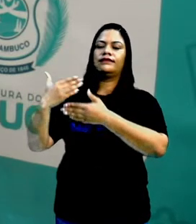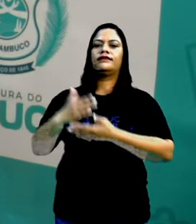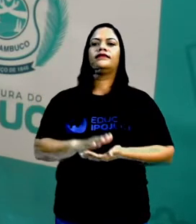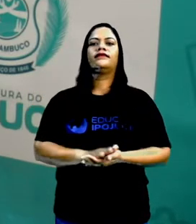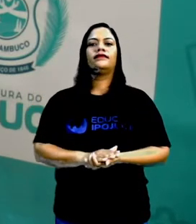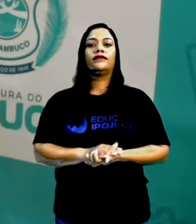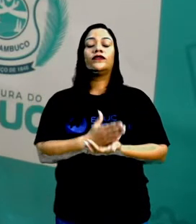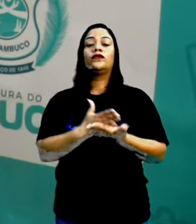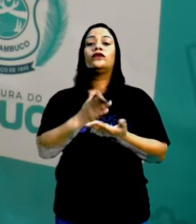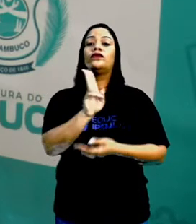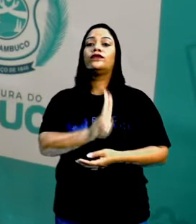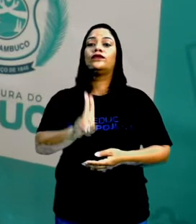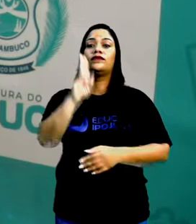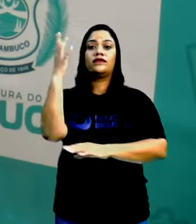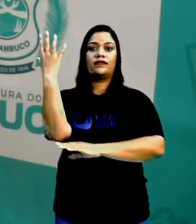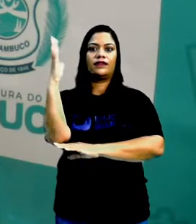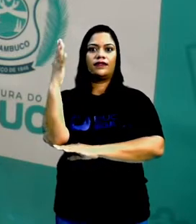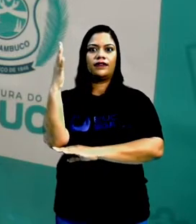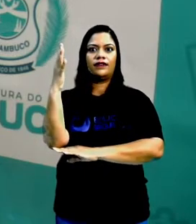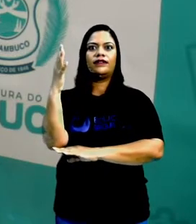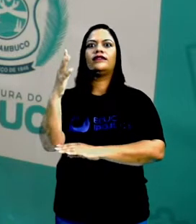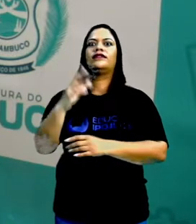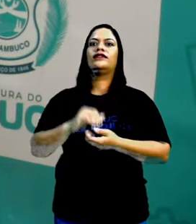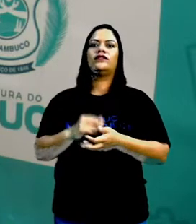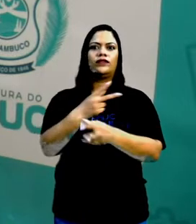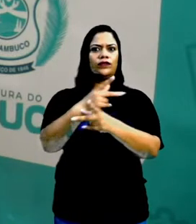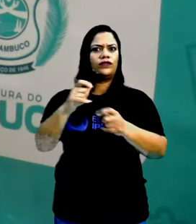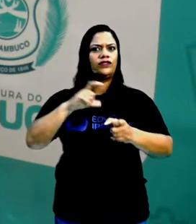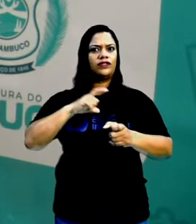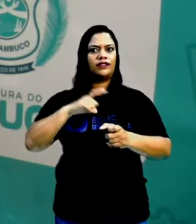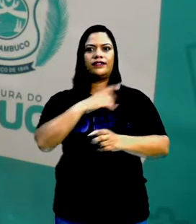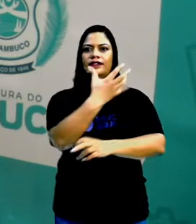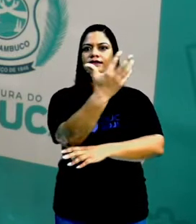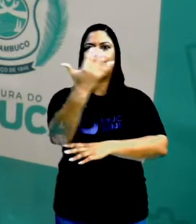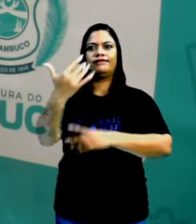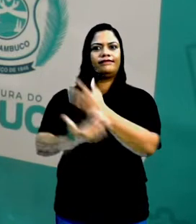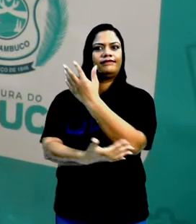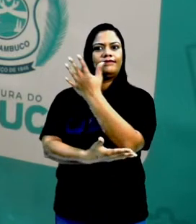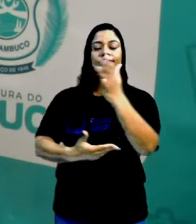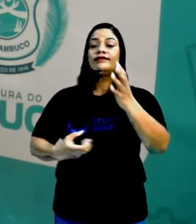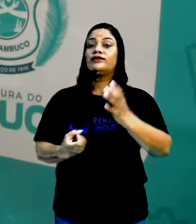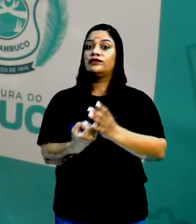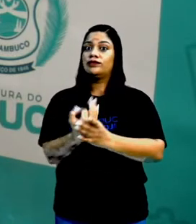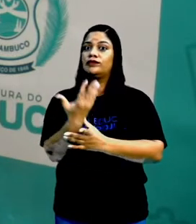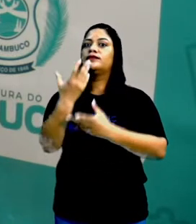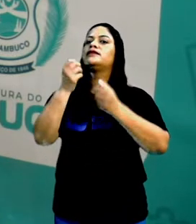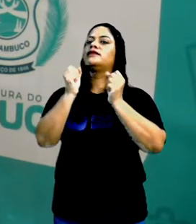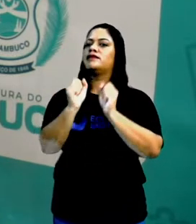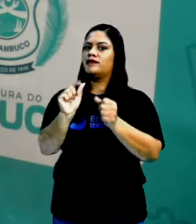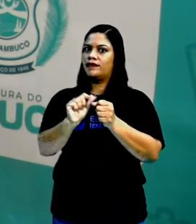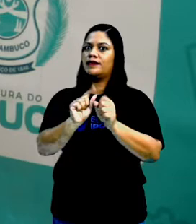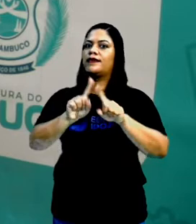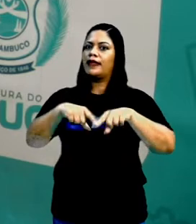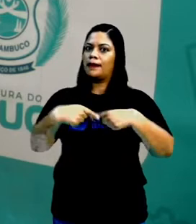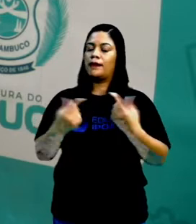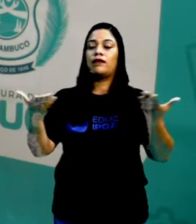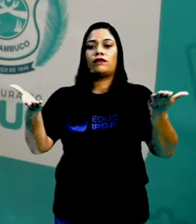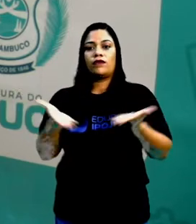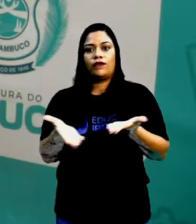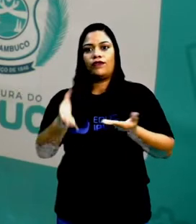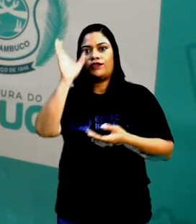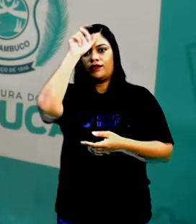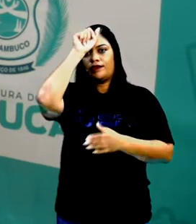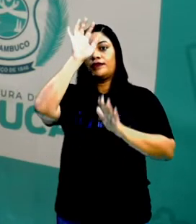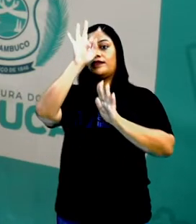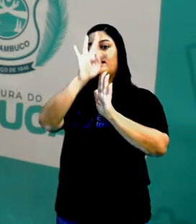troncos E assim foram descobrindo que eles podiam fazer Muito mais Como hoje você está aprendendo que Com